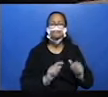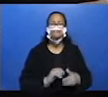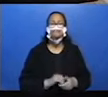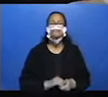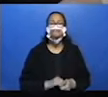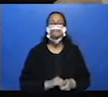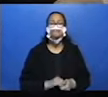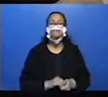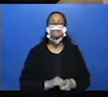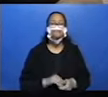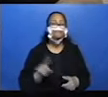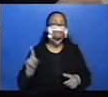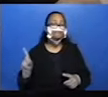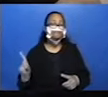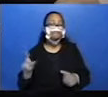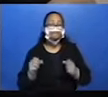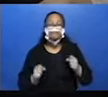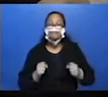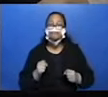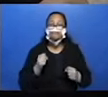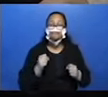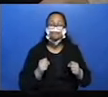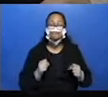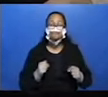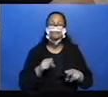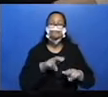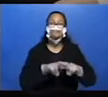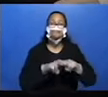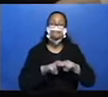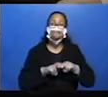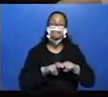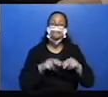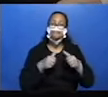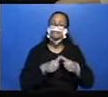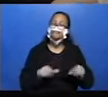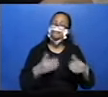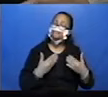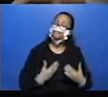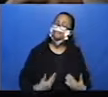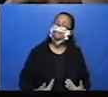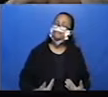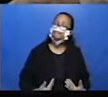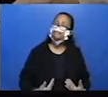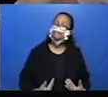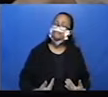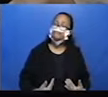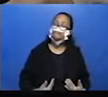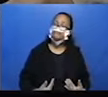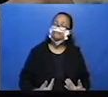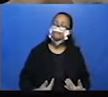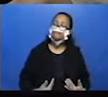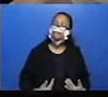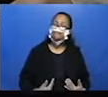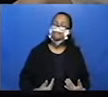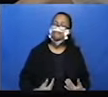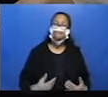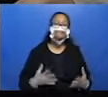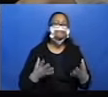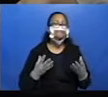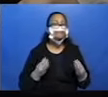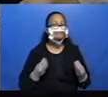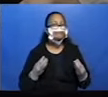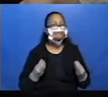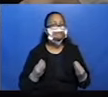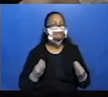Ela correu. E tem um espaço. Por isso, ficou cansada. Aí está aqui, ó. Muito ou